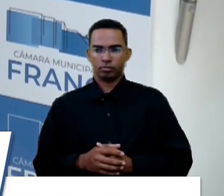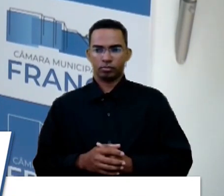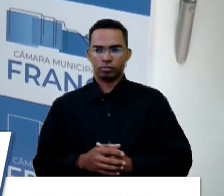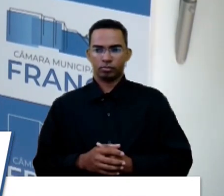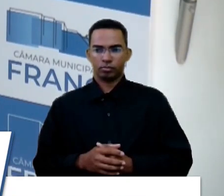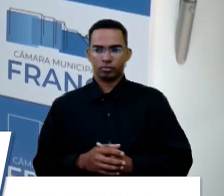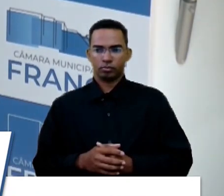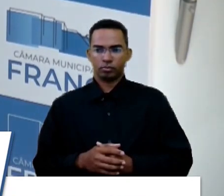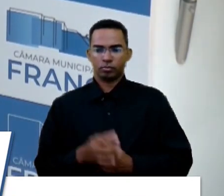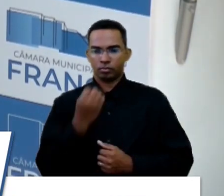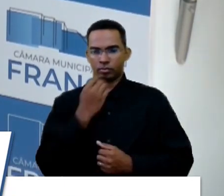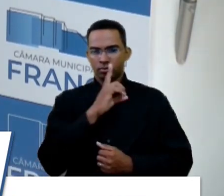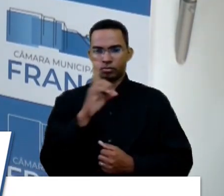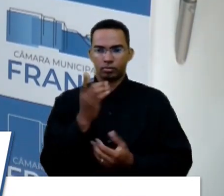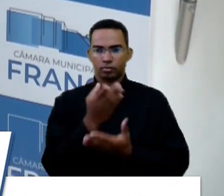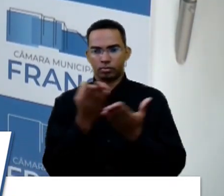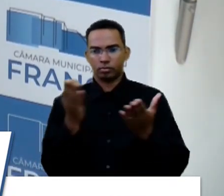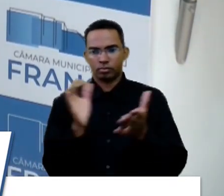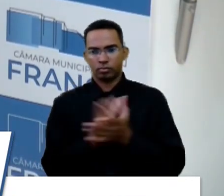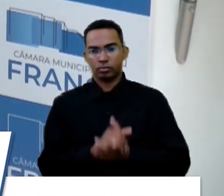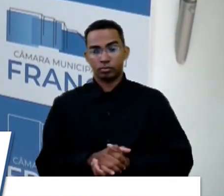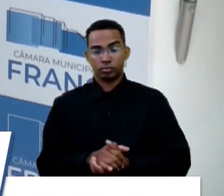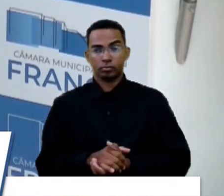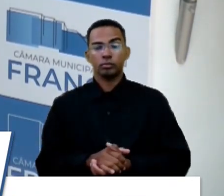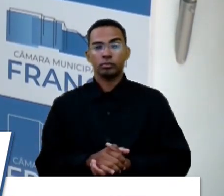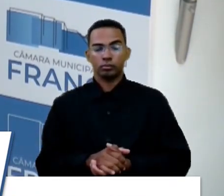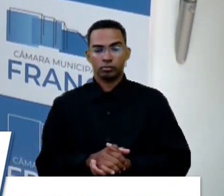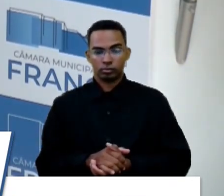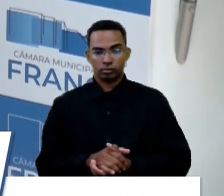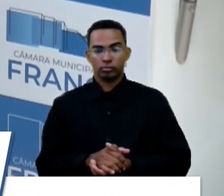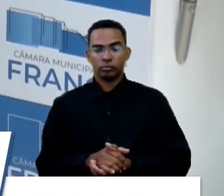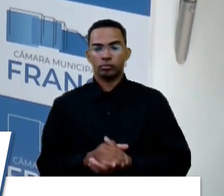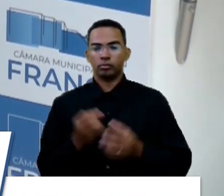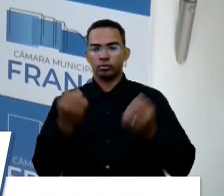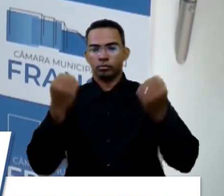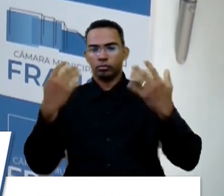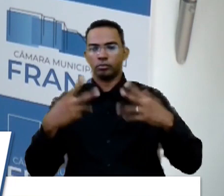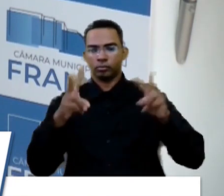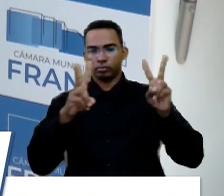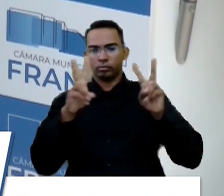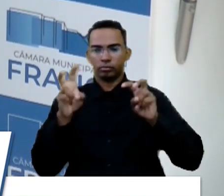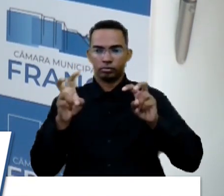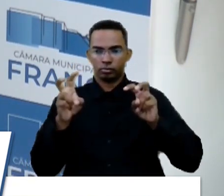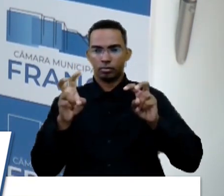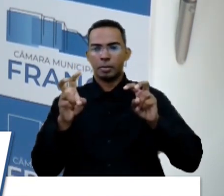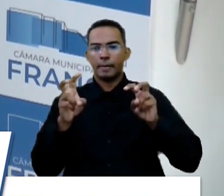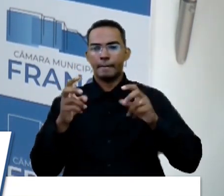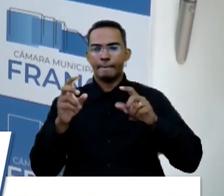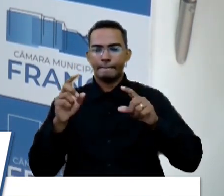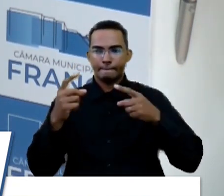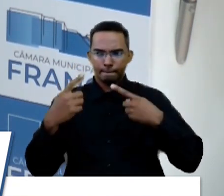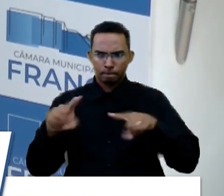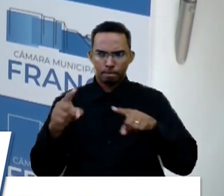Bom dia a todos, vou falar um pouquinho sobre as denúncias